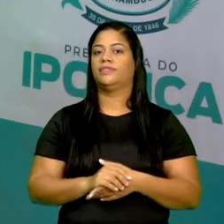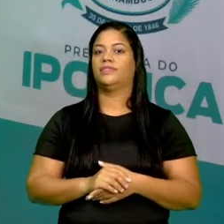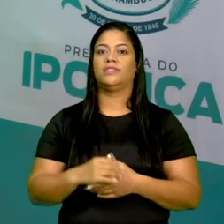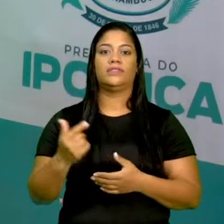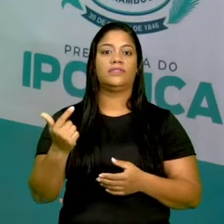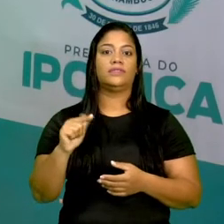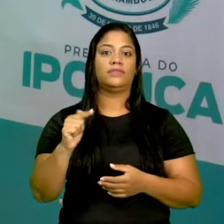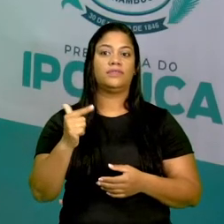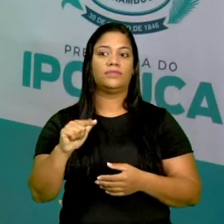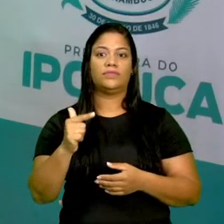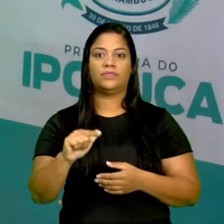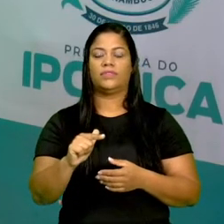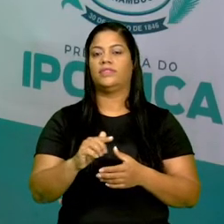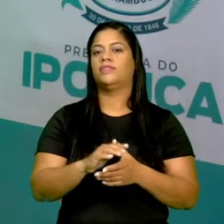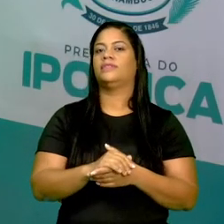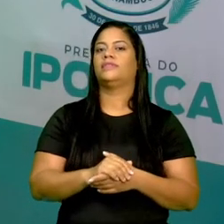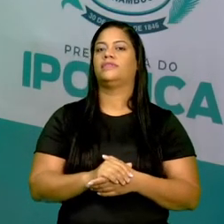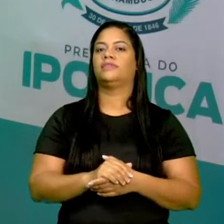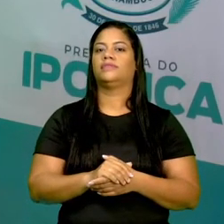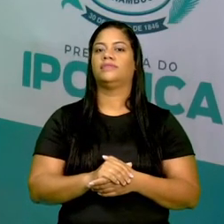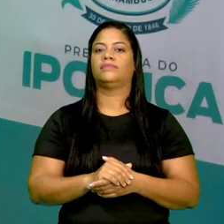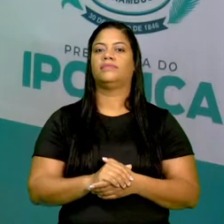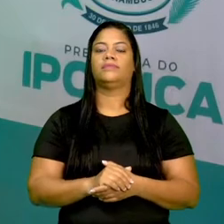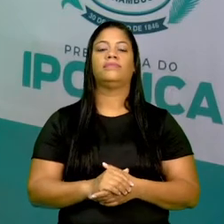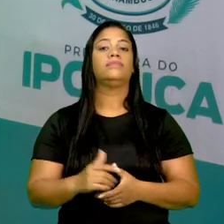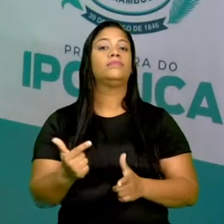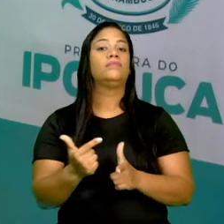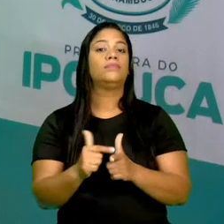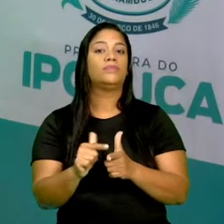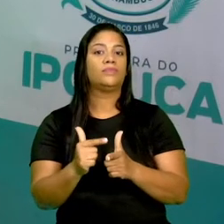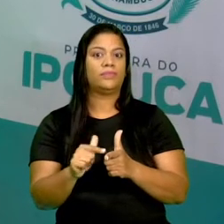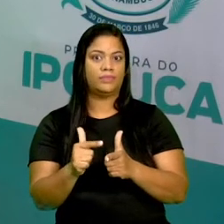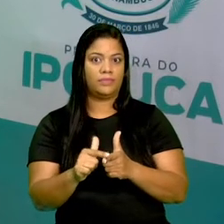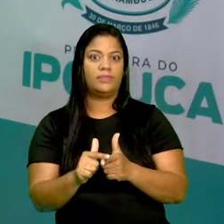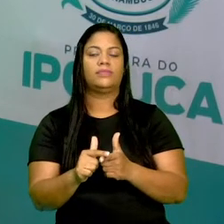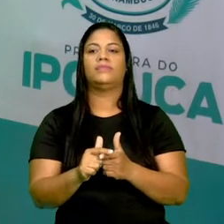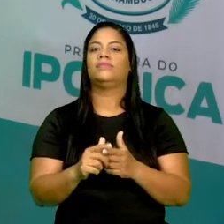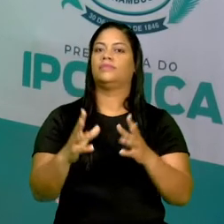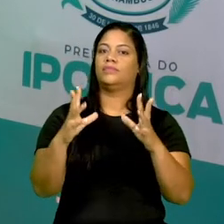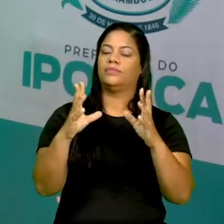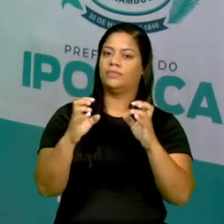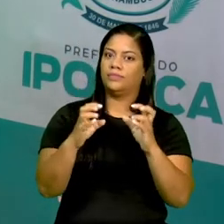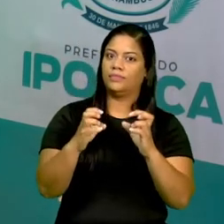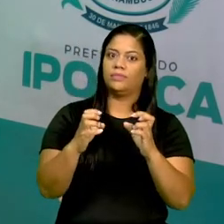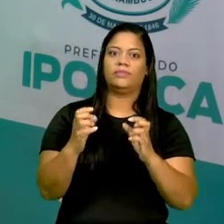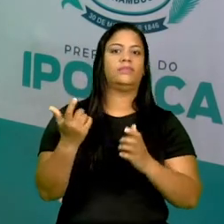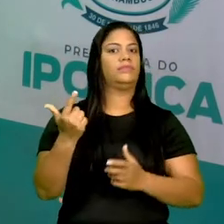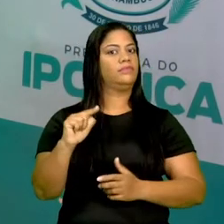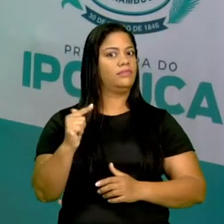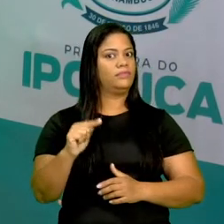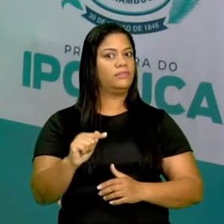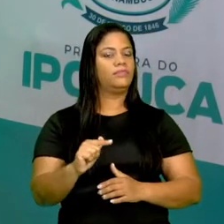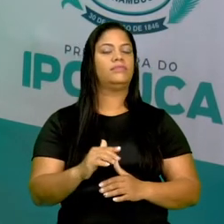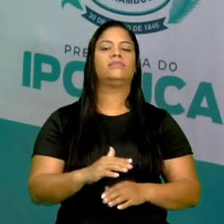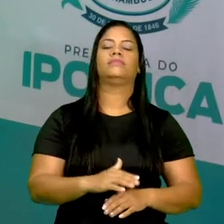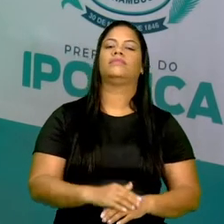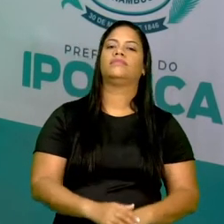os alunos criem atrito um com os outros, certo?